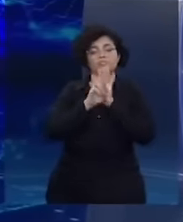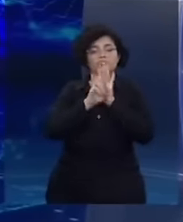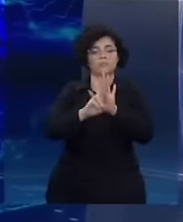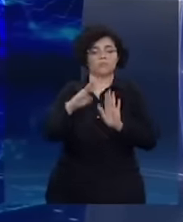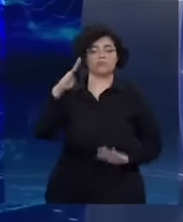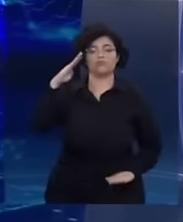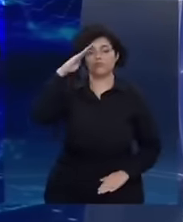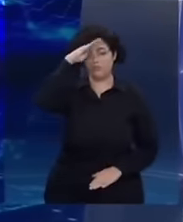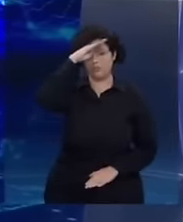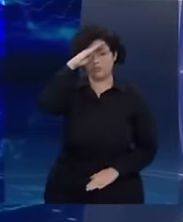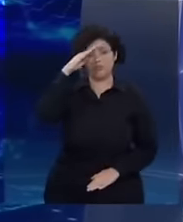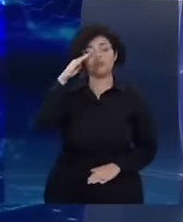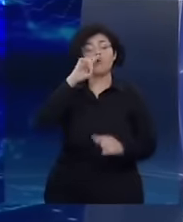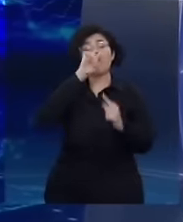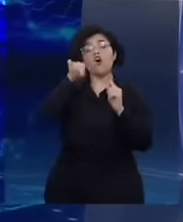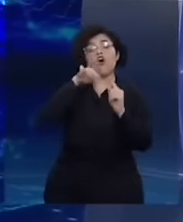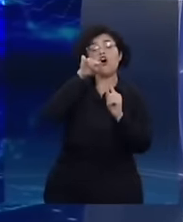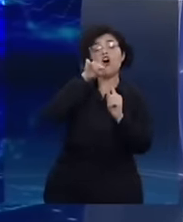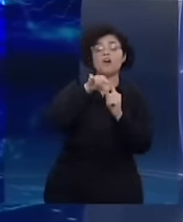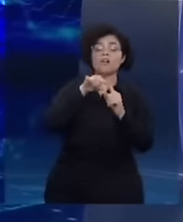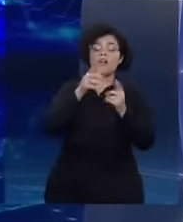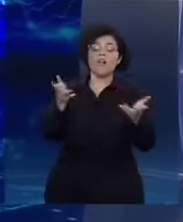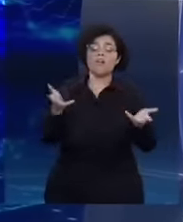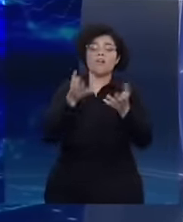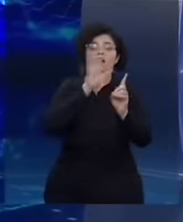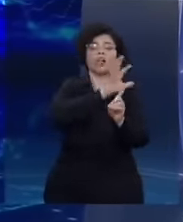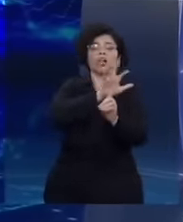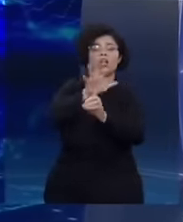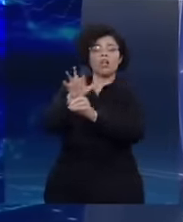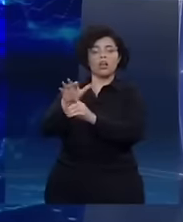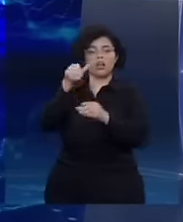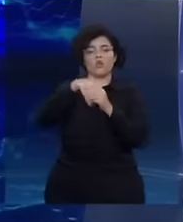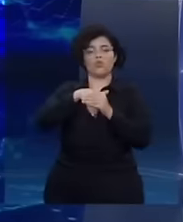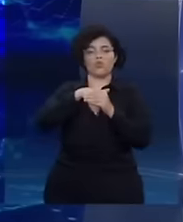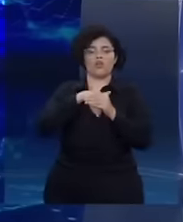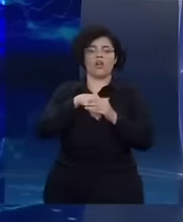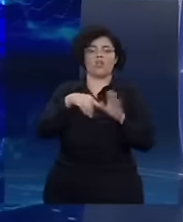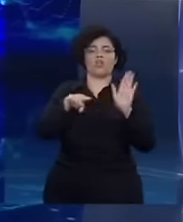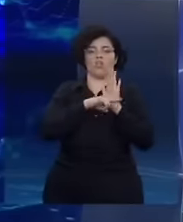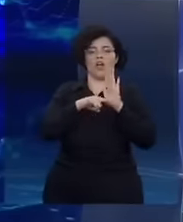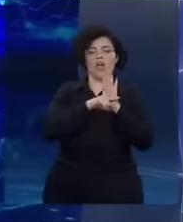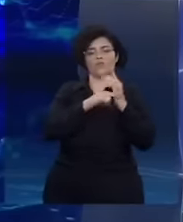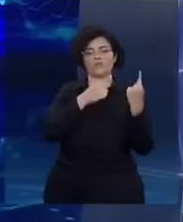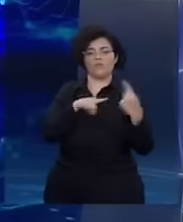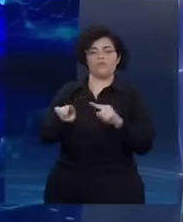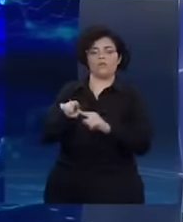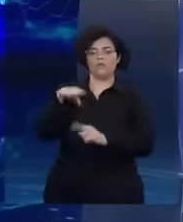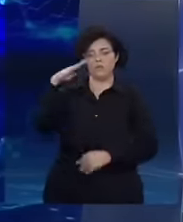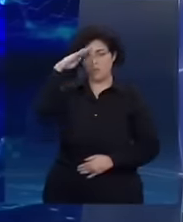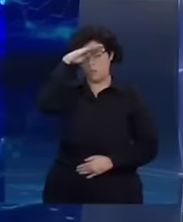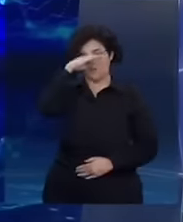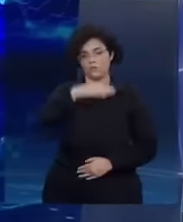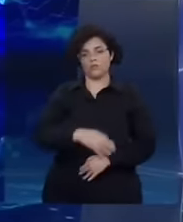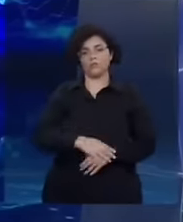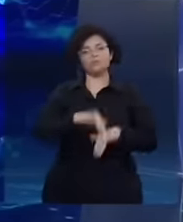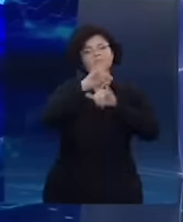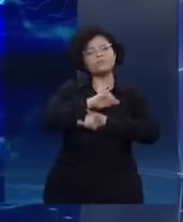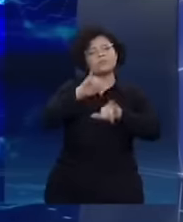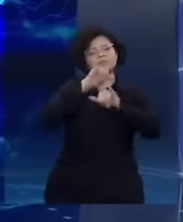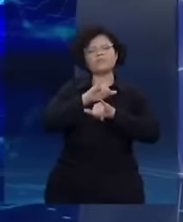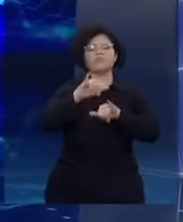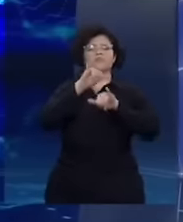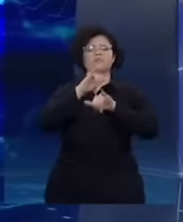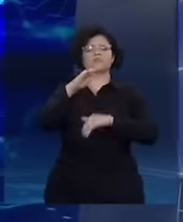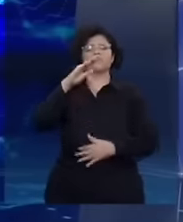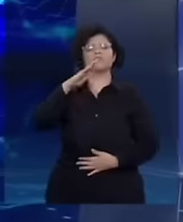Bolsonaro, com o intuito de induzir o eleitorado negativamente. Tal contexto evidencia a divulgação de fato